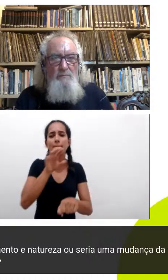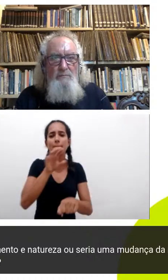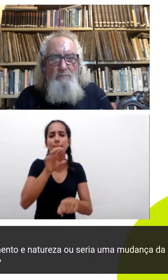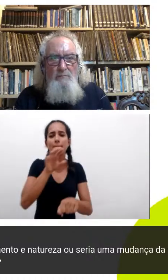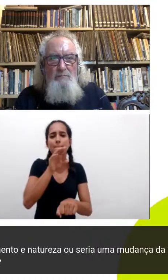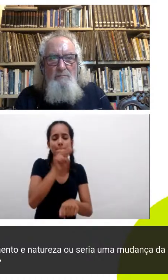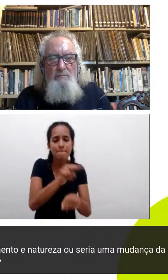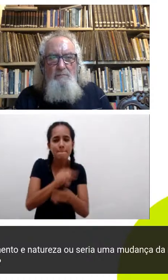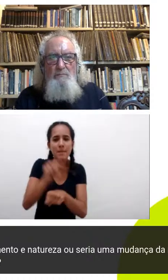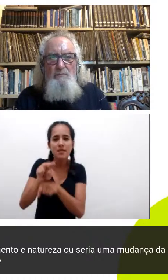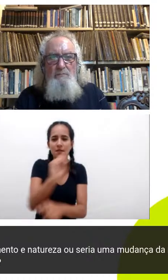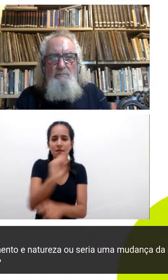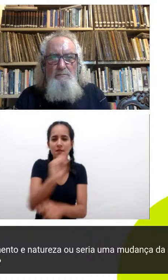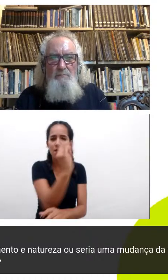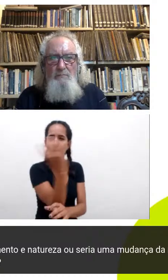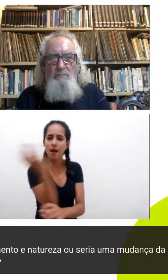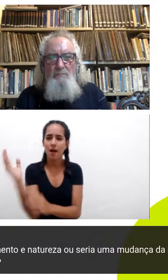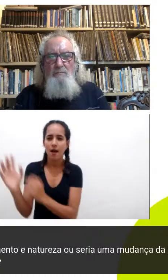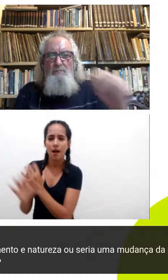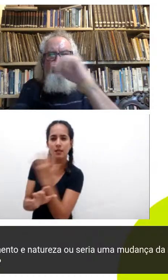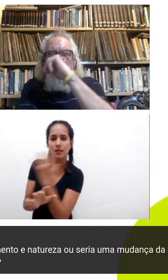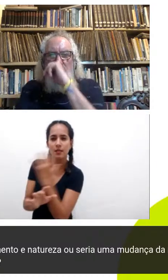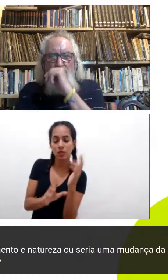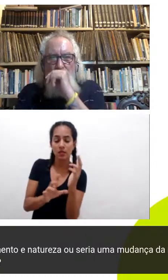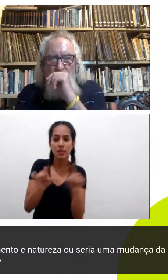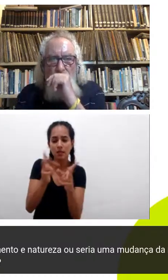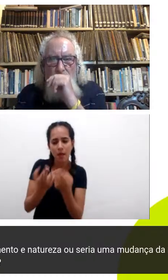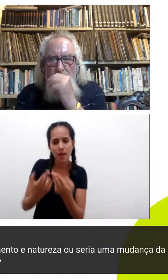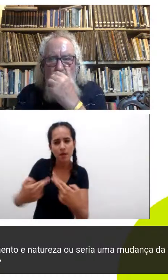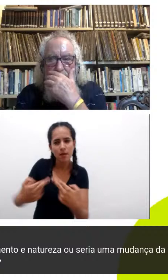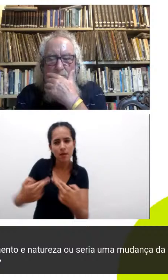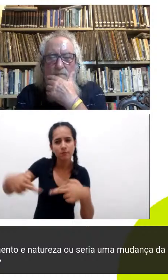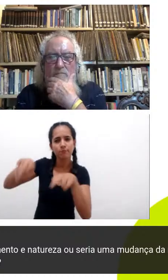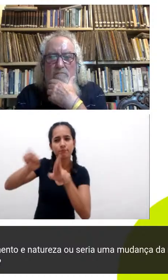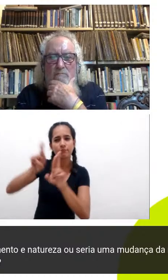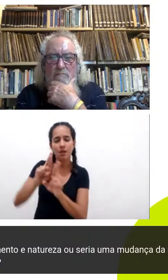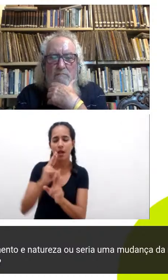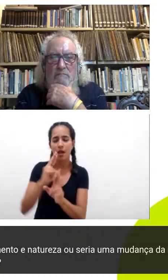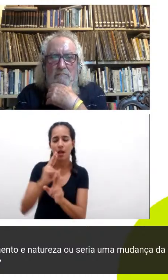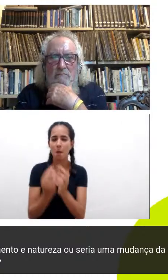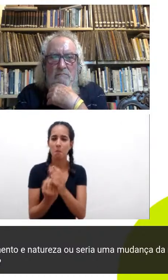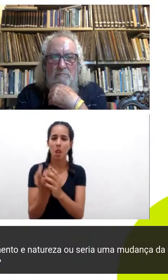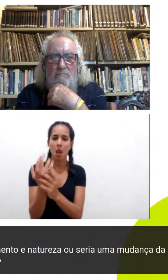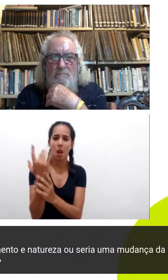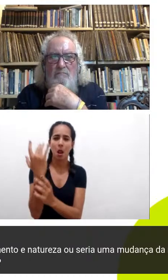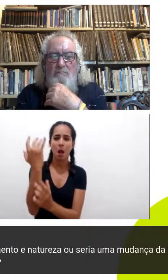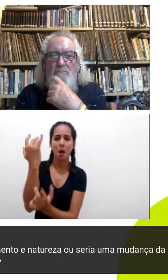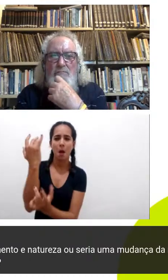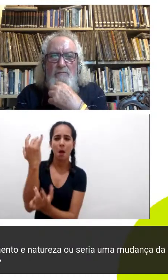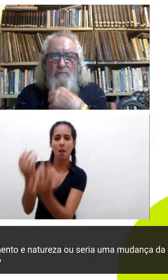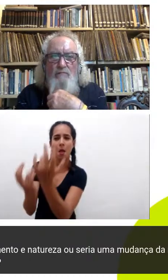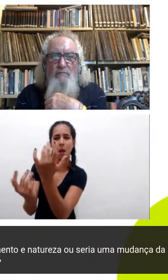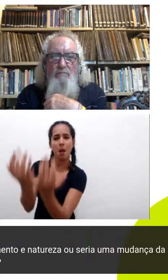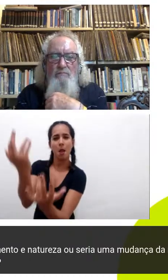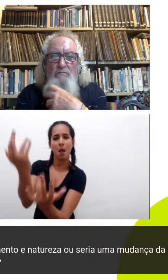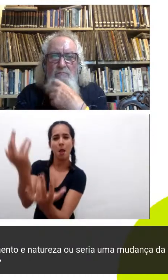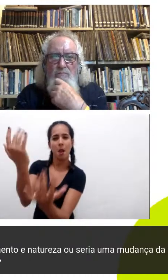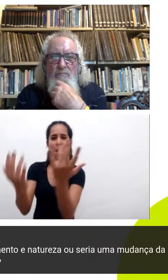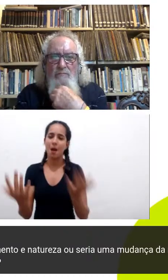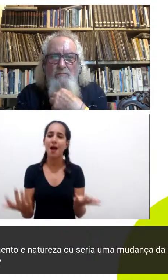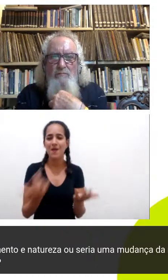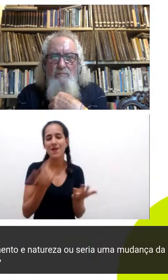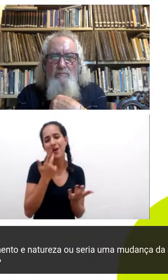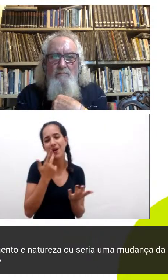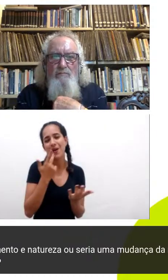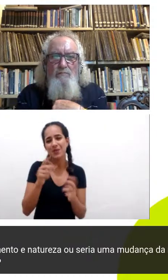às vezes regenerar ecossistemas né a gente tem que buscar uma economia regenerativa o que eu acho que um exemplo claro é a agrofloresta sistemas agroflorestais o